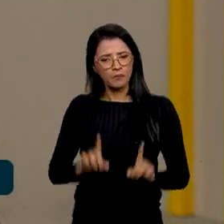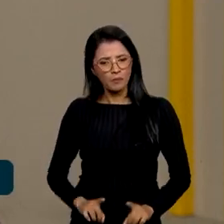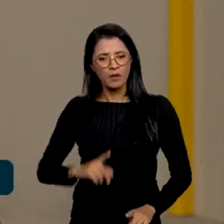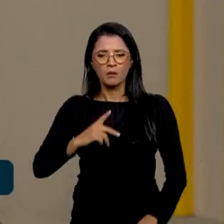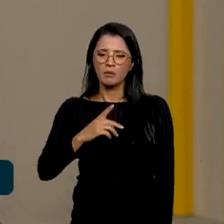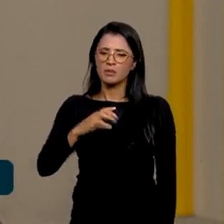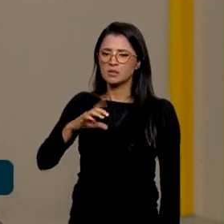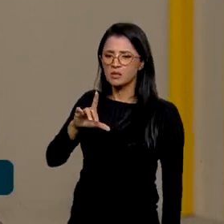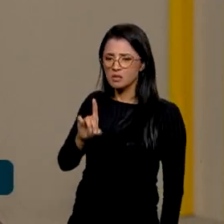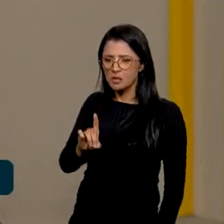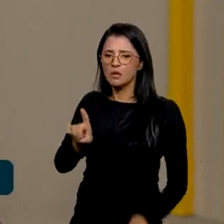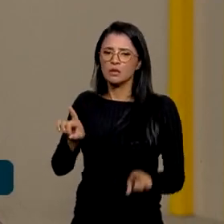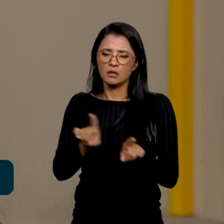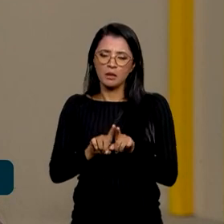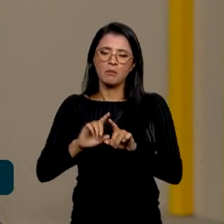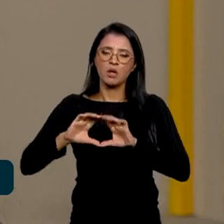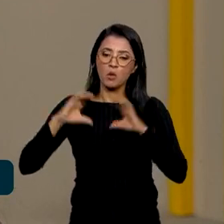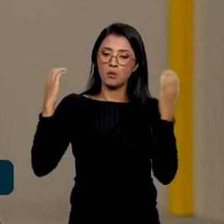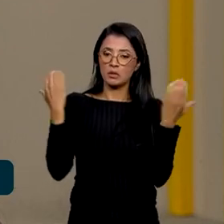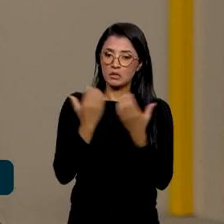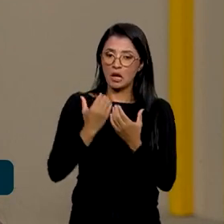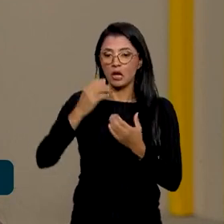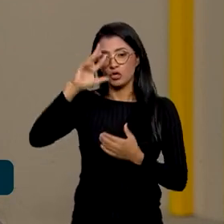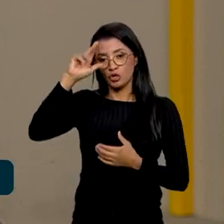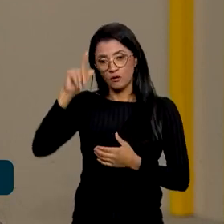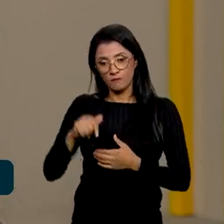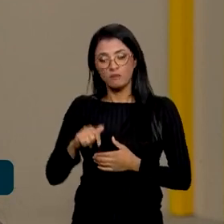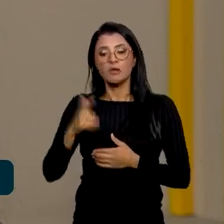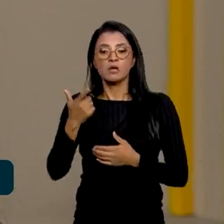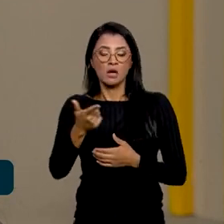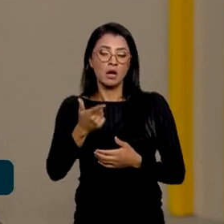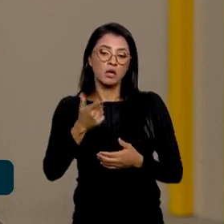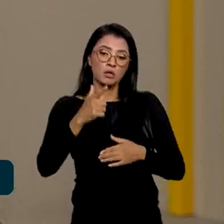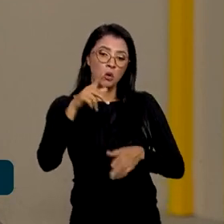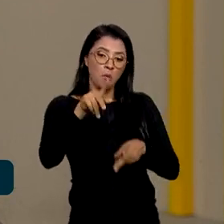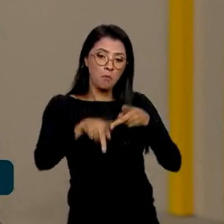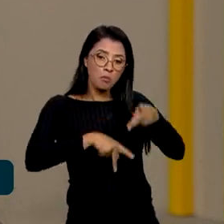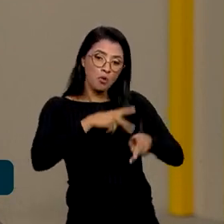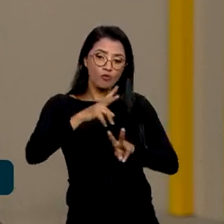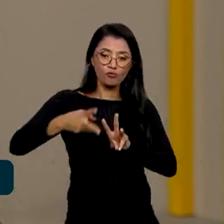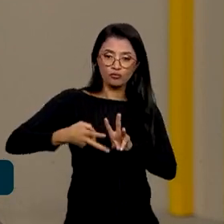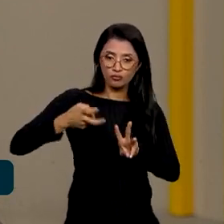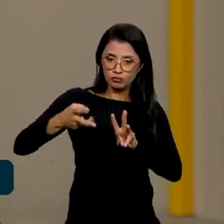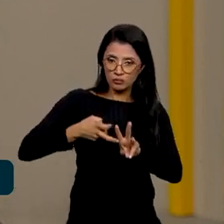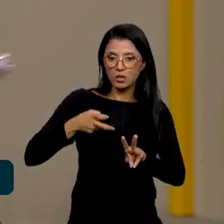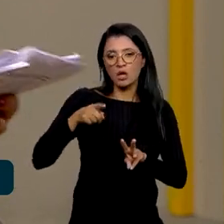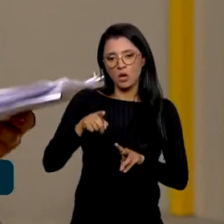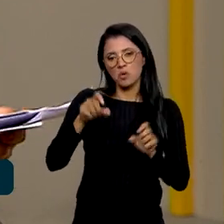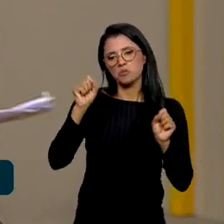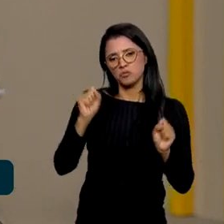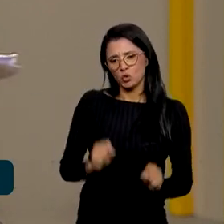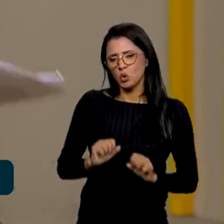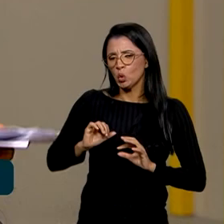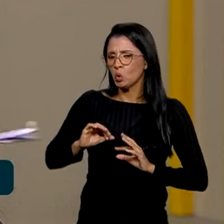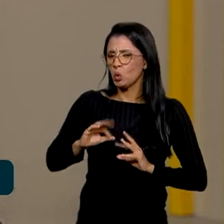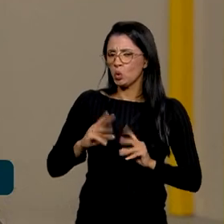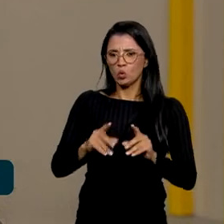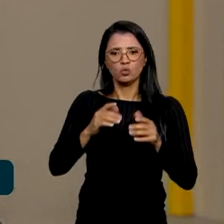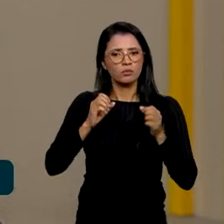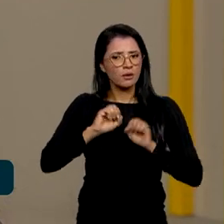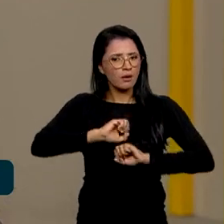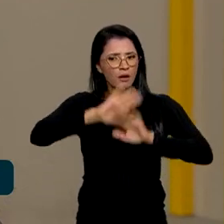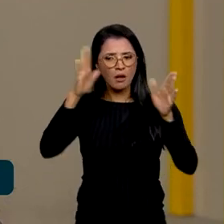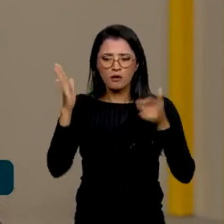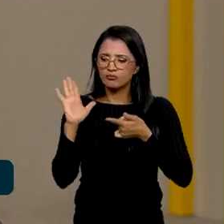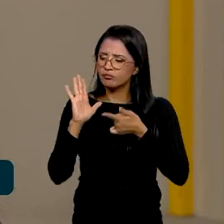das comunidades de matriz africana, dos povos indígenas. Então, com o Manbert, tudo isso se colocou de uma maneira evidente e